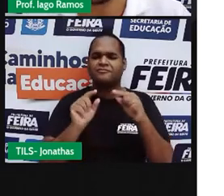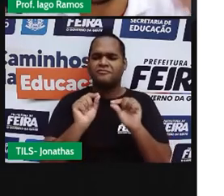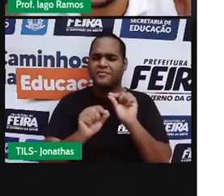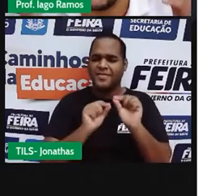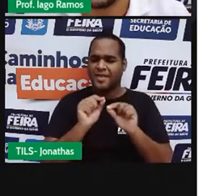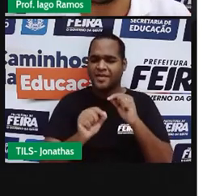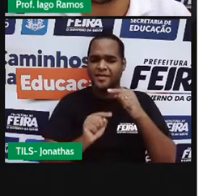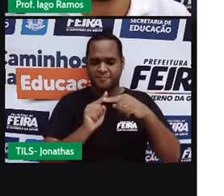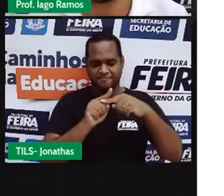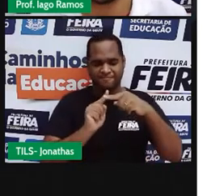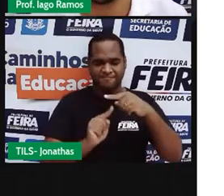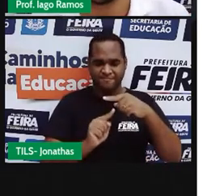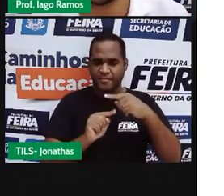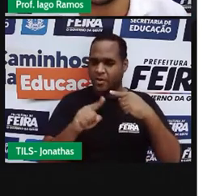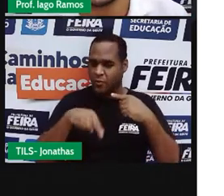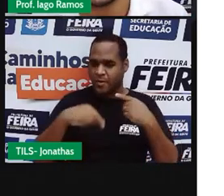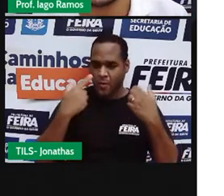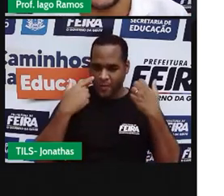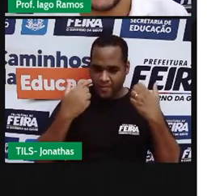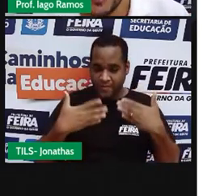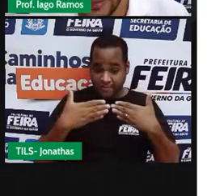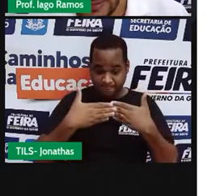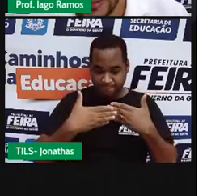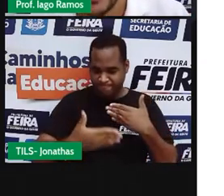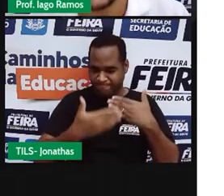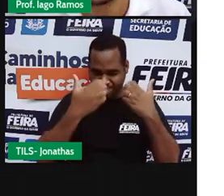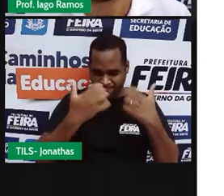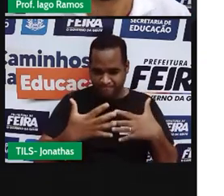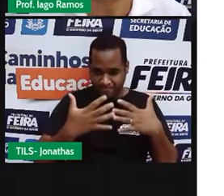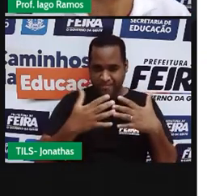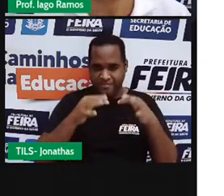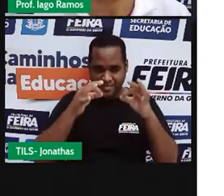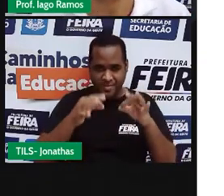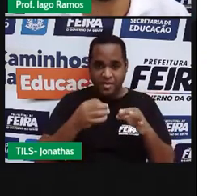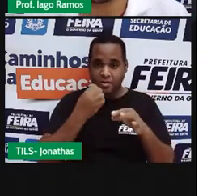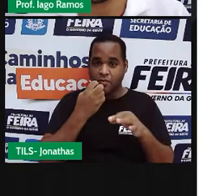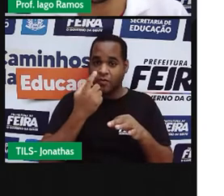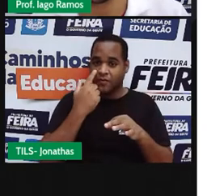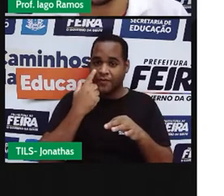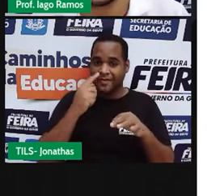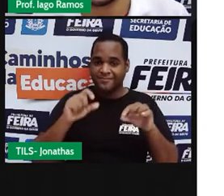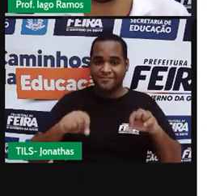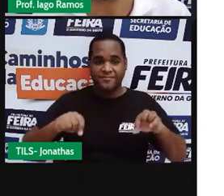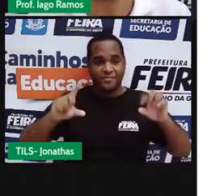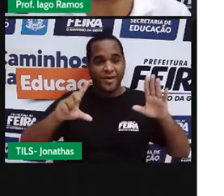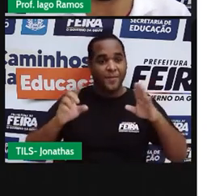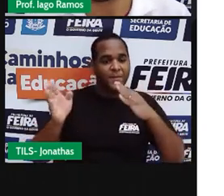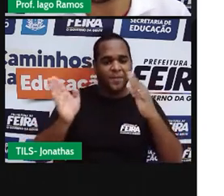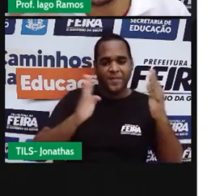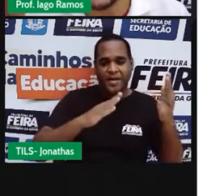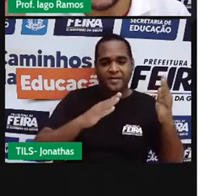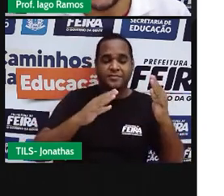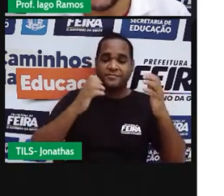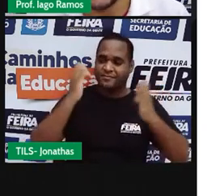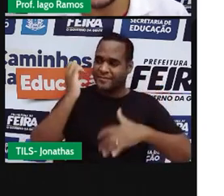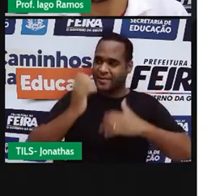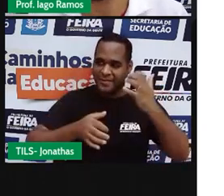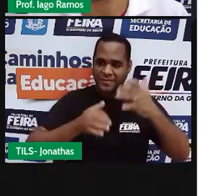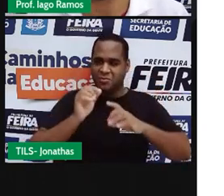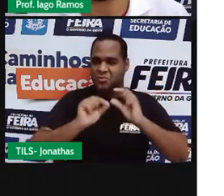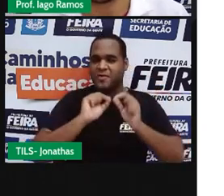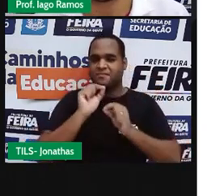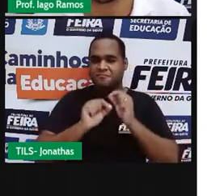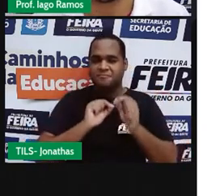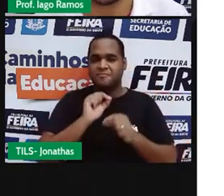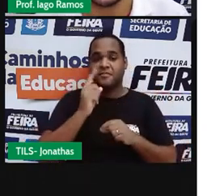professor? É o que a gente vai ver já já, quando a gente mudar essa tela e para a nossa outra